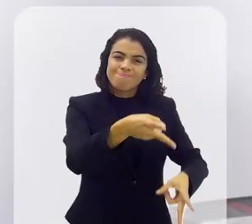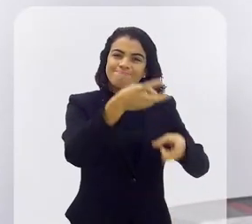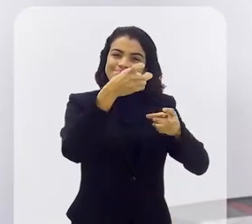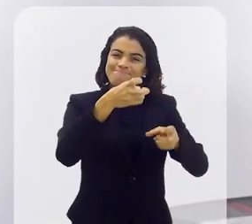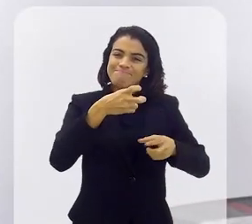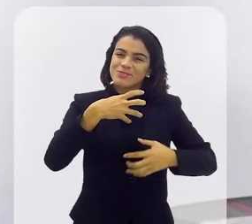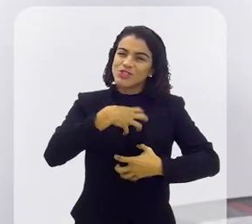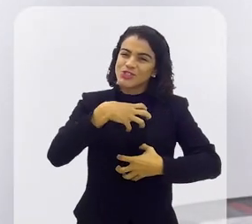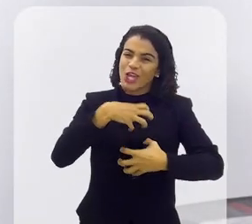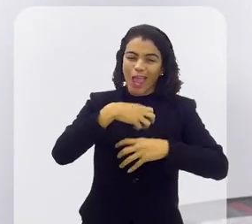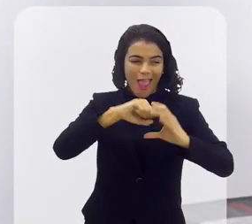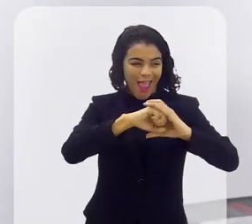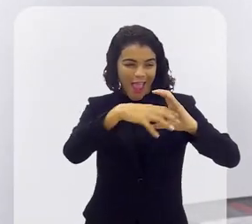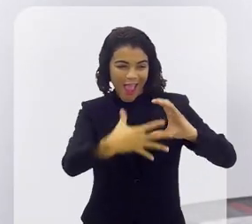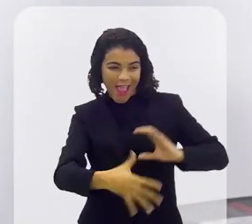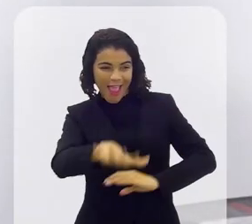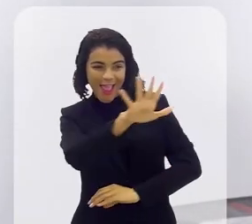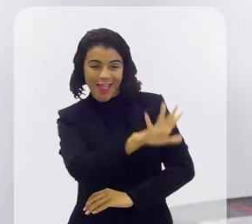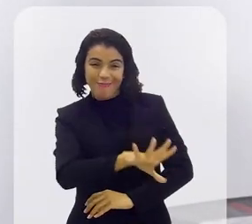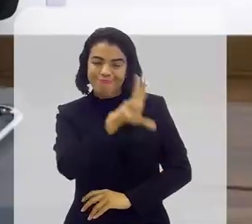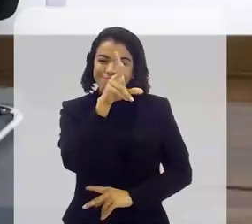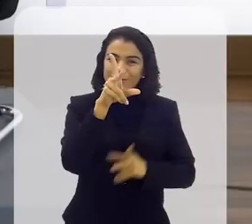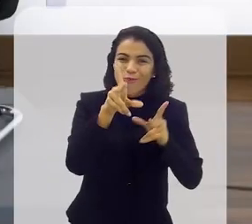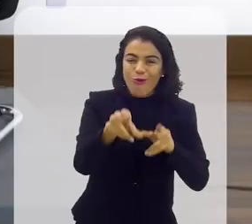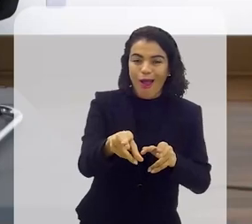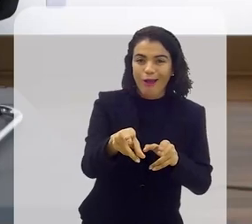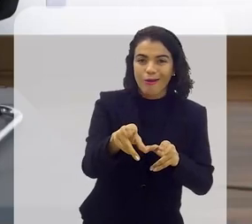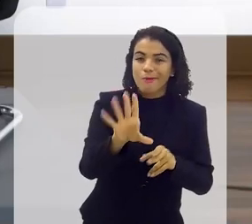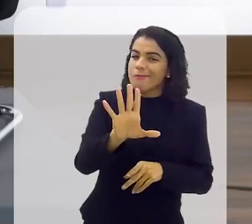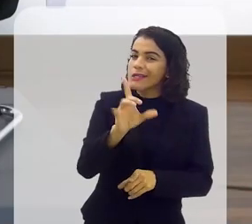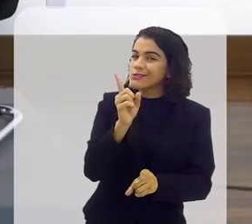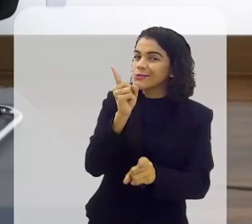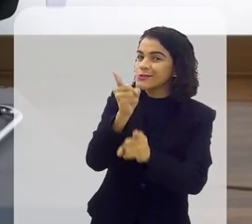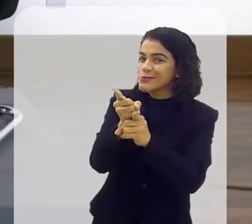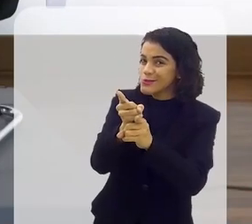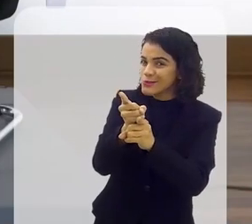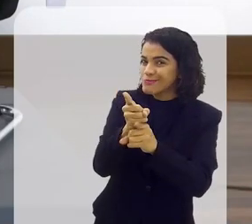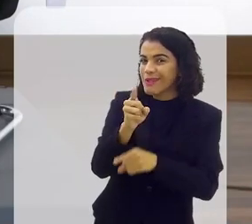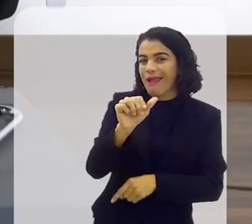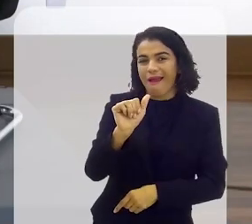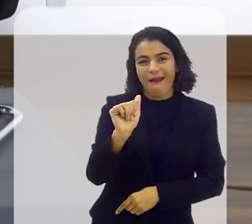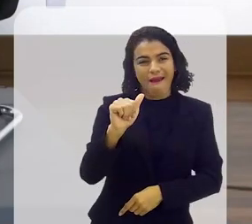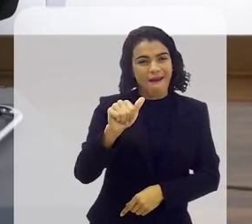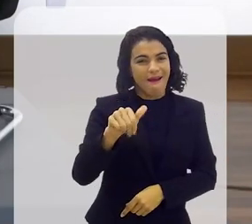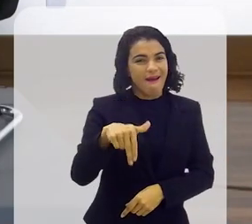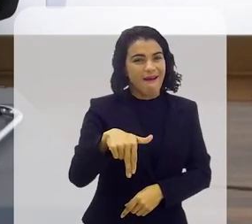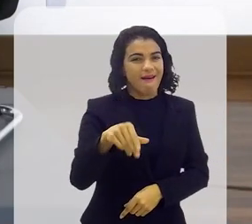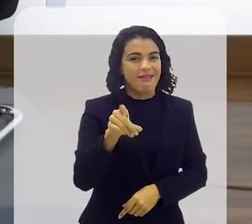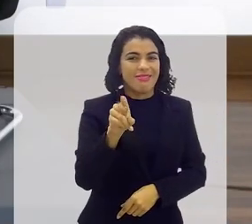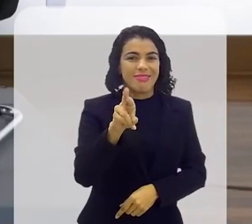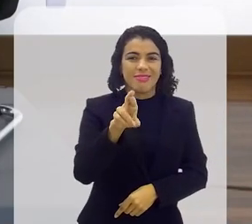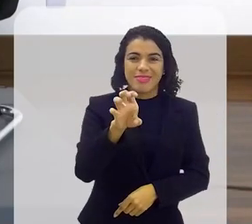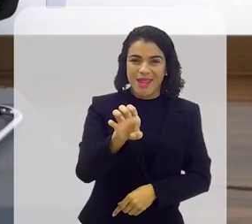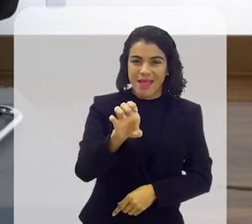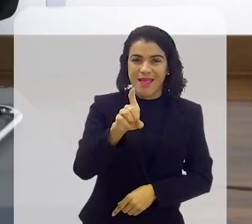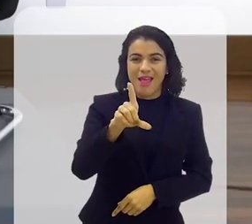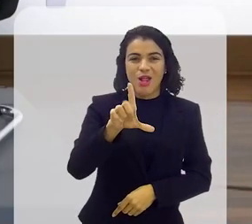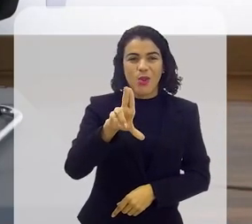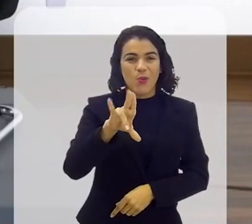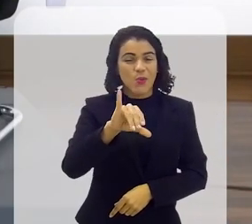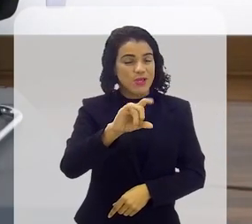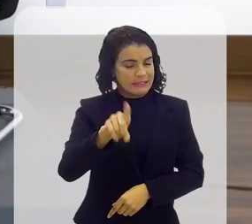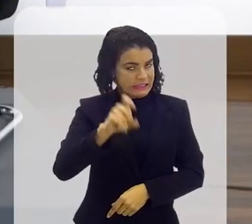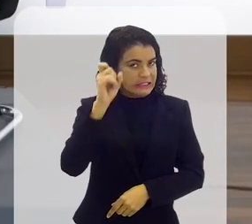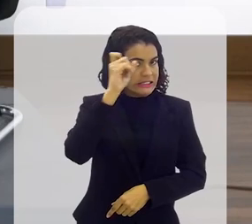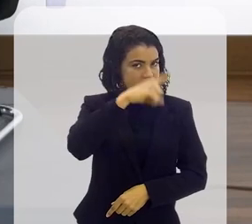o Chico ali no Prieto mas eu acho que por exemplo descobrir o André Luiz é difícil eu acho que tem personagem que